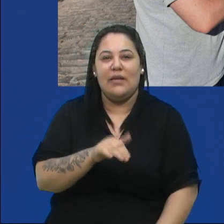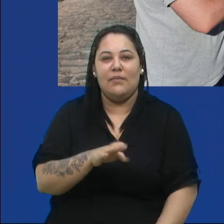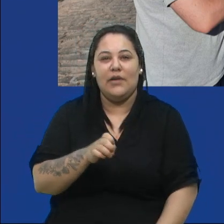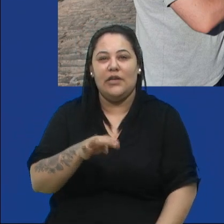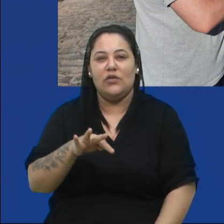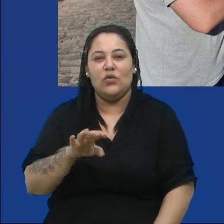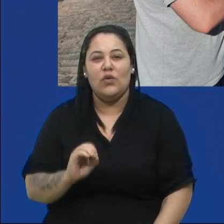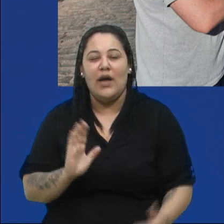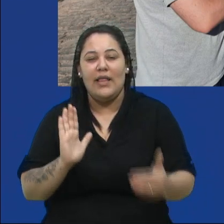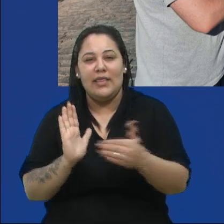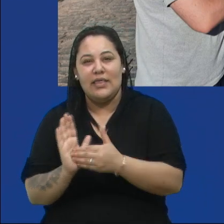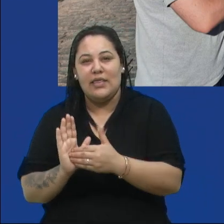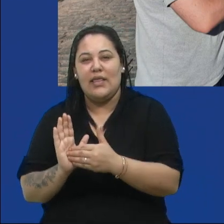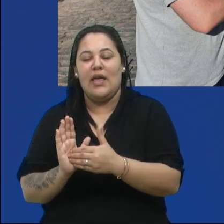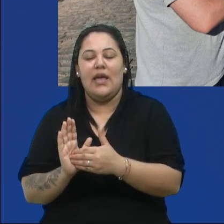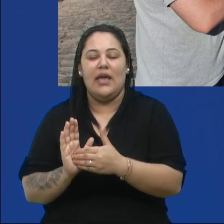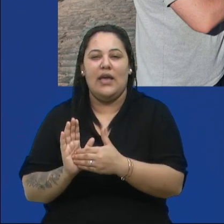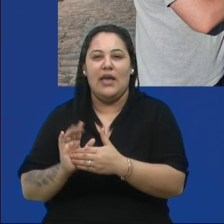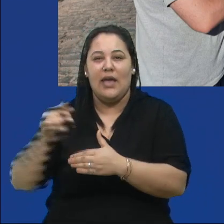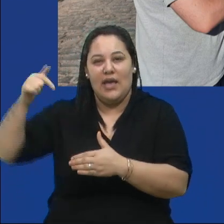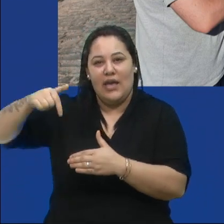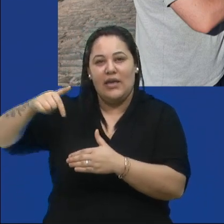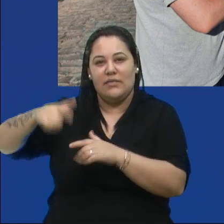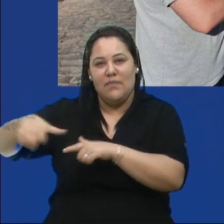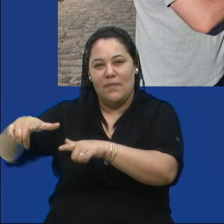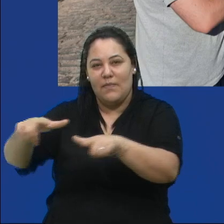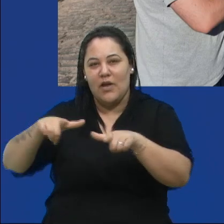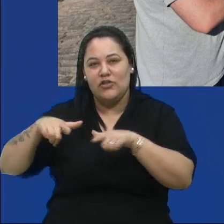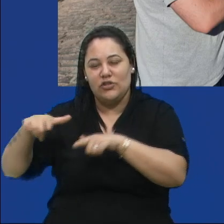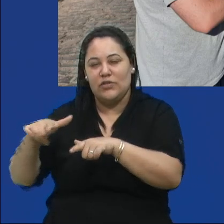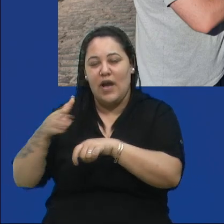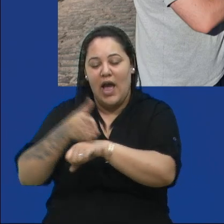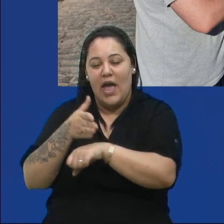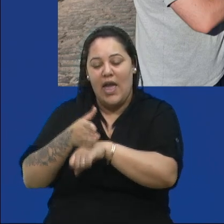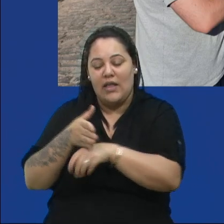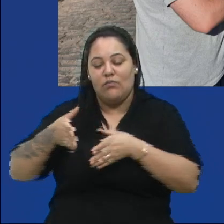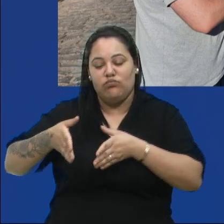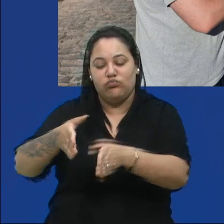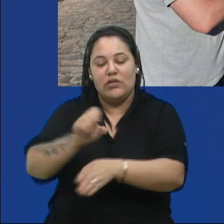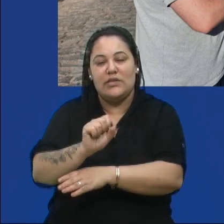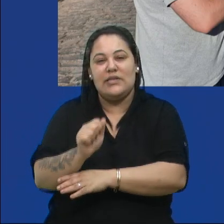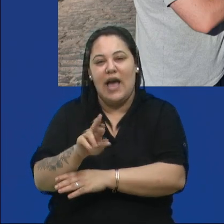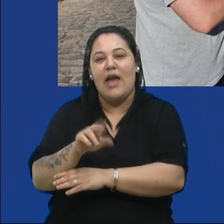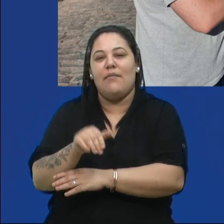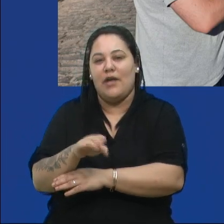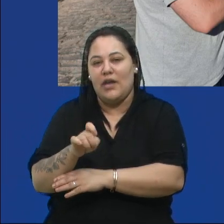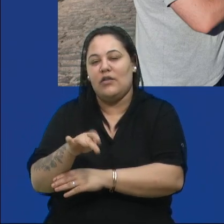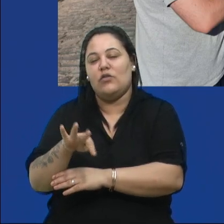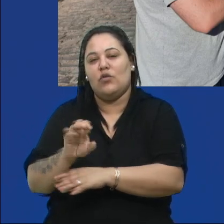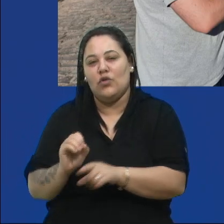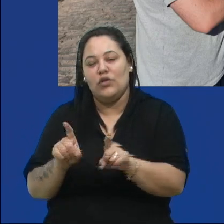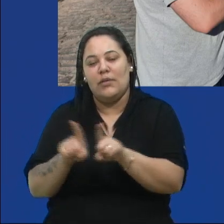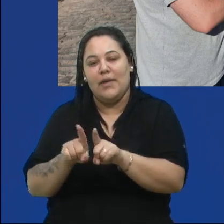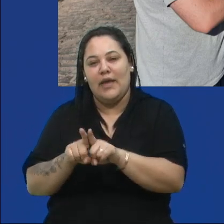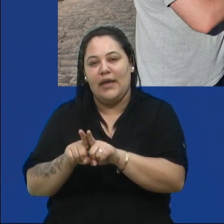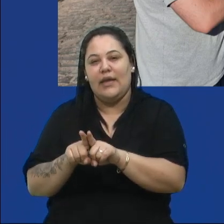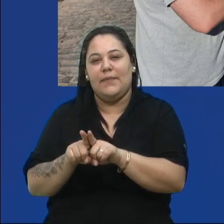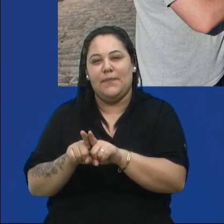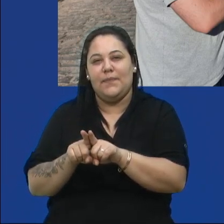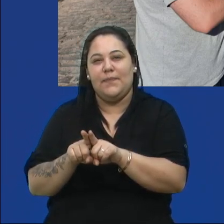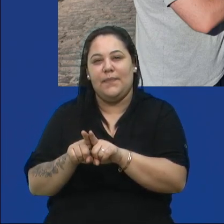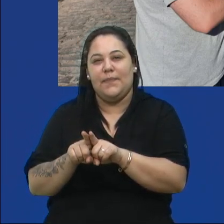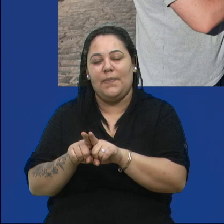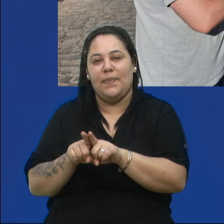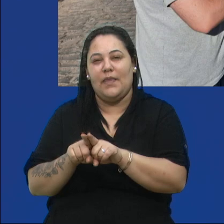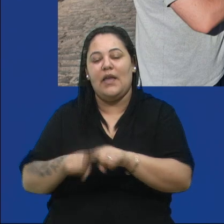pela exposição, Panassolo, ela entra na rua Sarmento Leite, e também na Independência, que é atrás ali